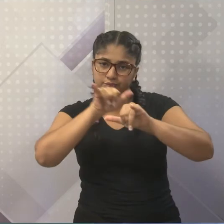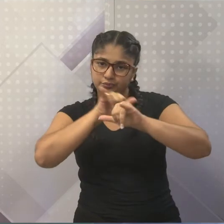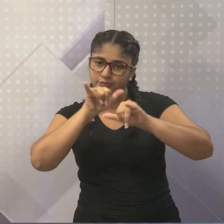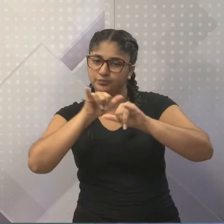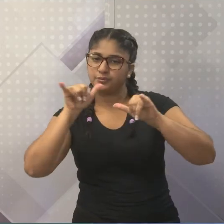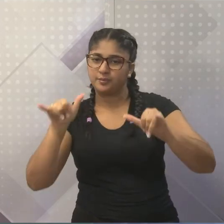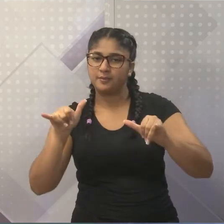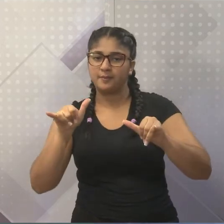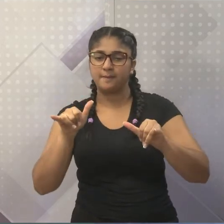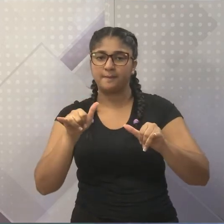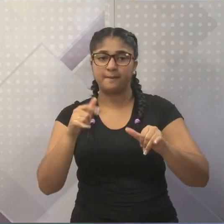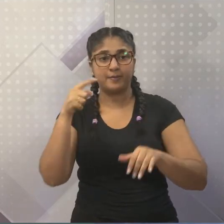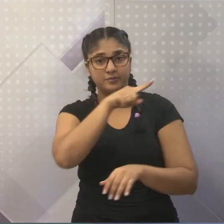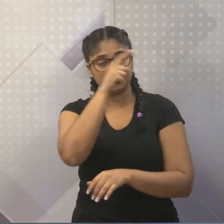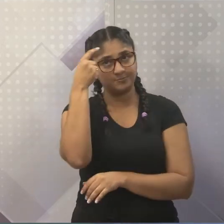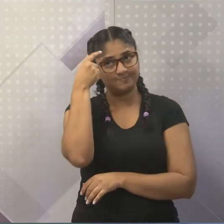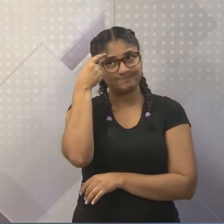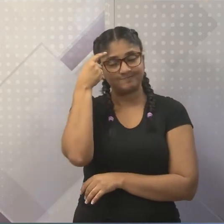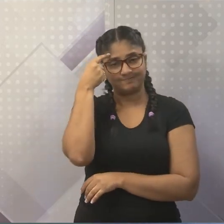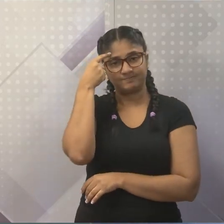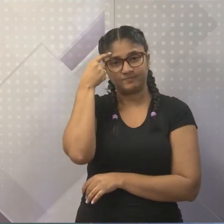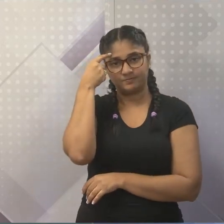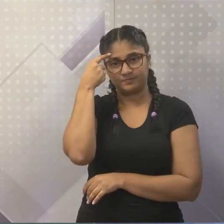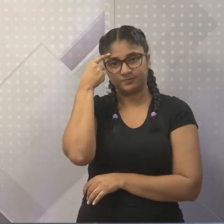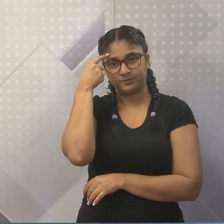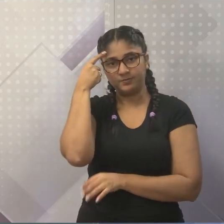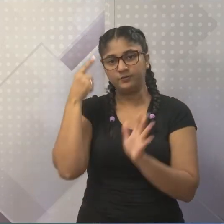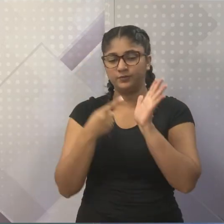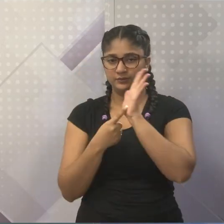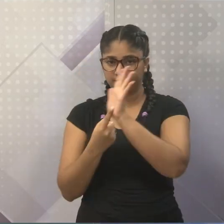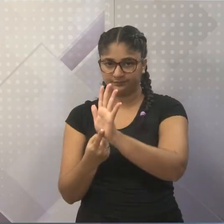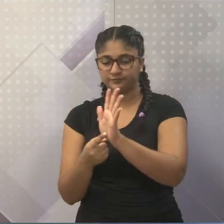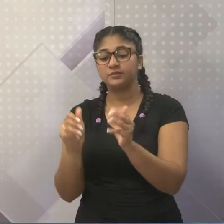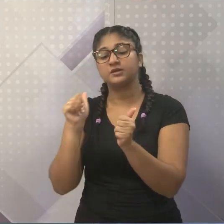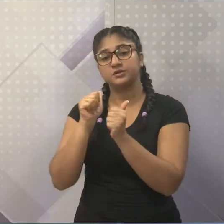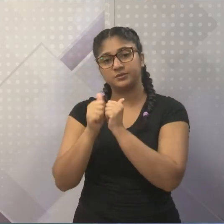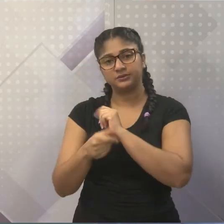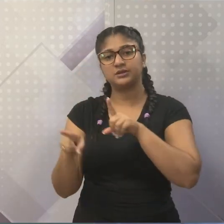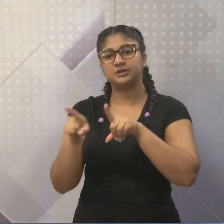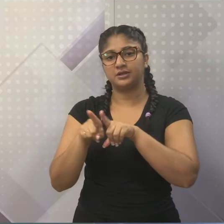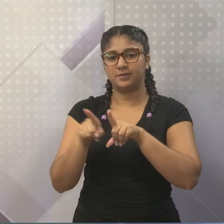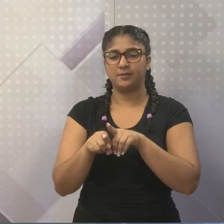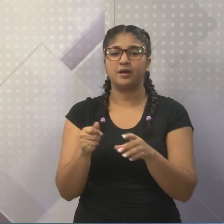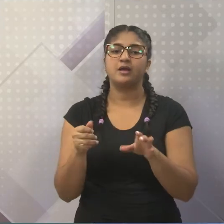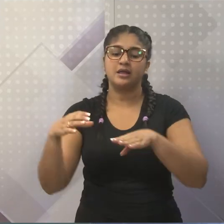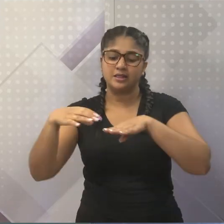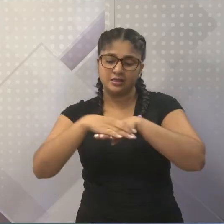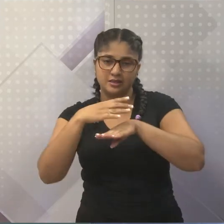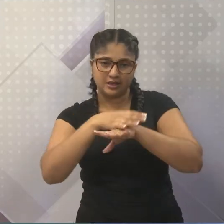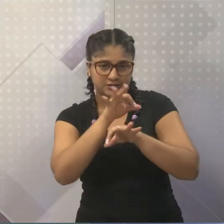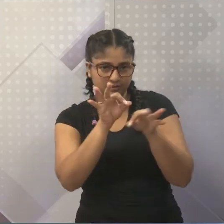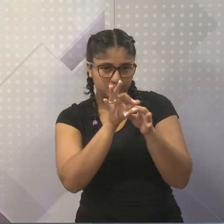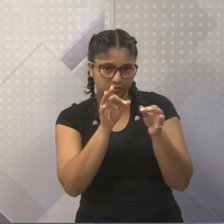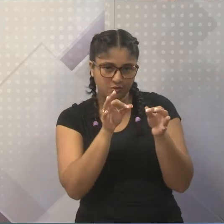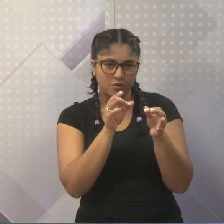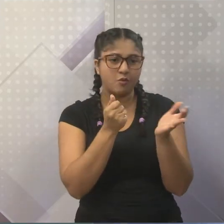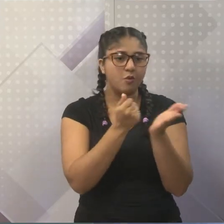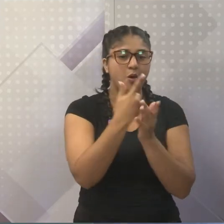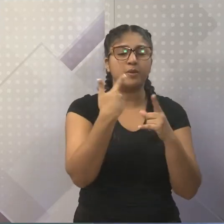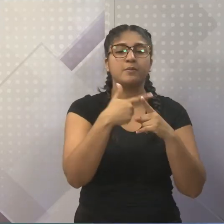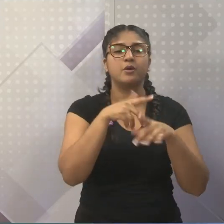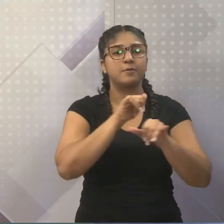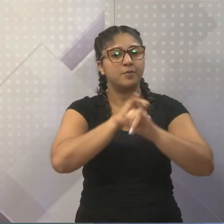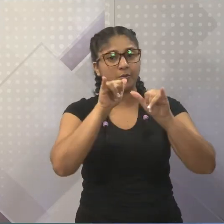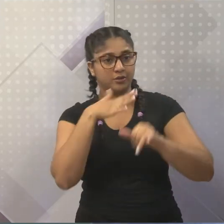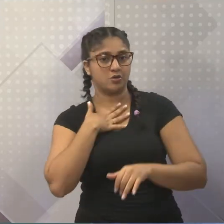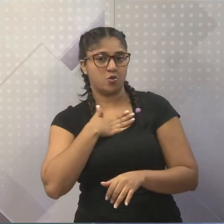feita vendendo a ideia. A esportiva também. Isso é muito comum. Você compra um tênis porque a propaganda foi boa. Você